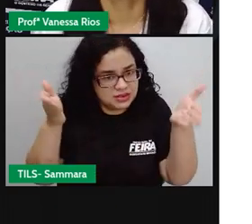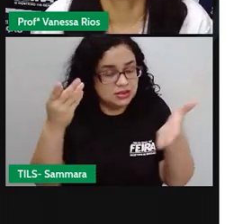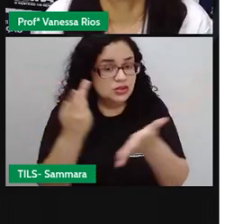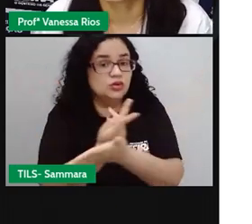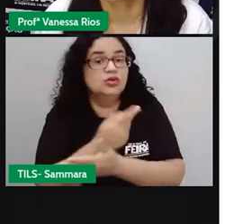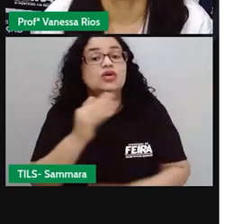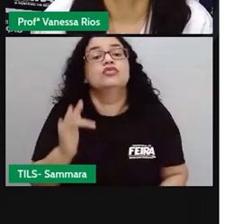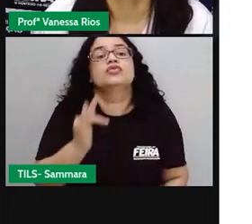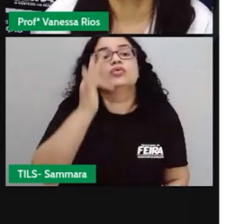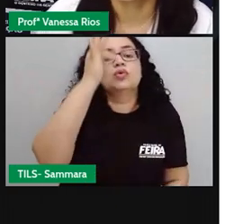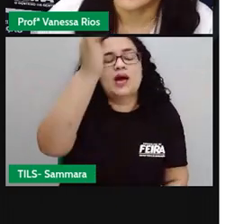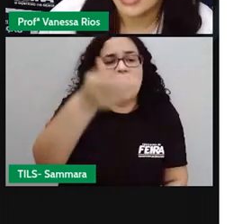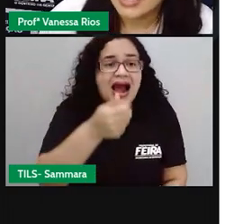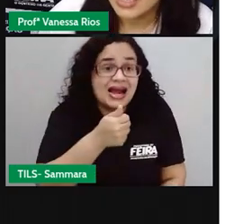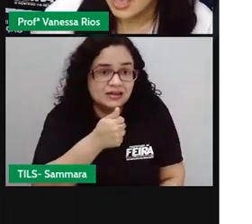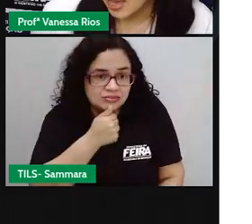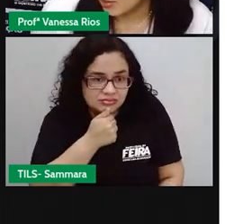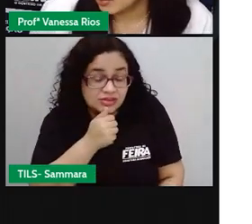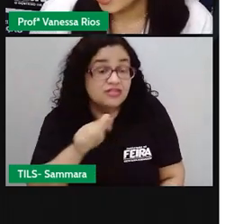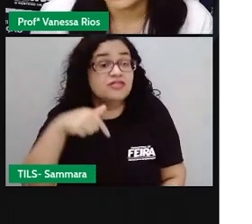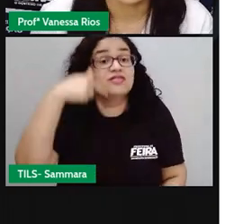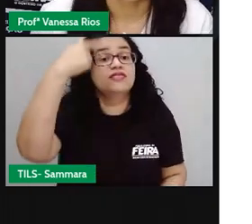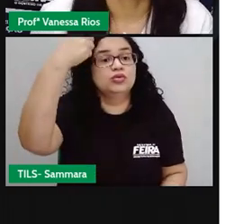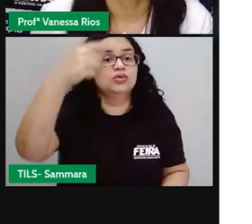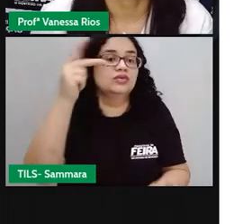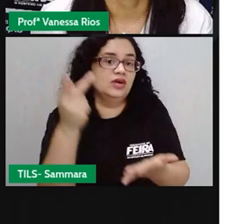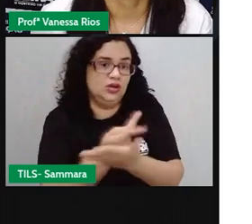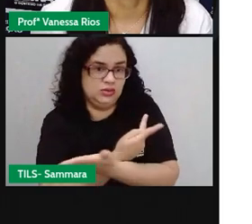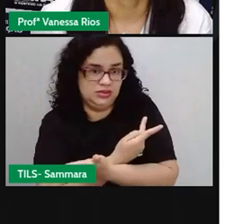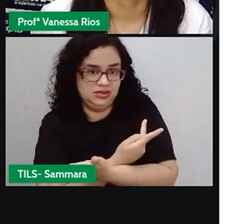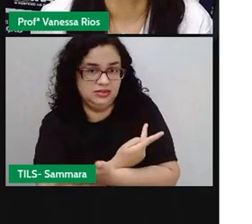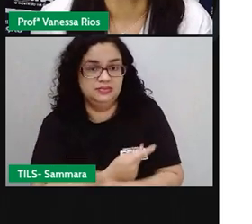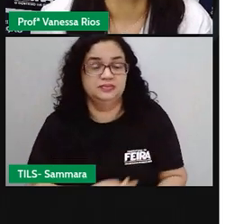e futuro, que ainda vai acontecer.